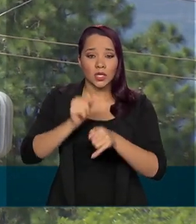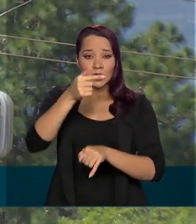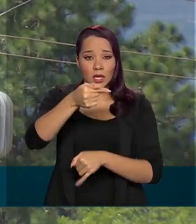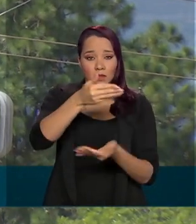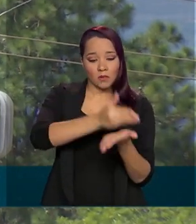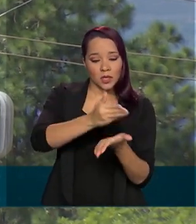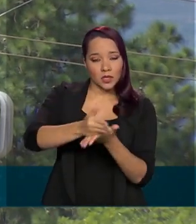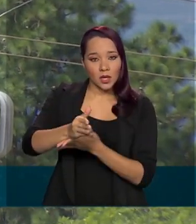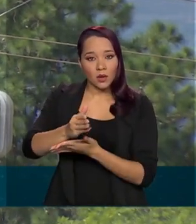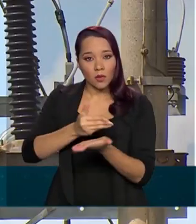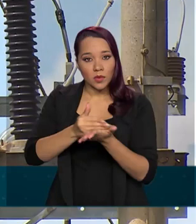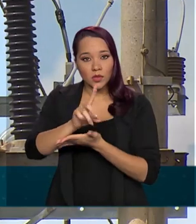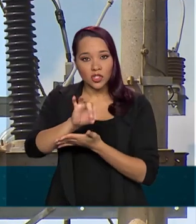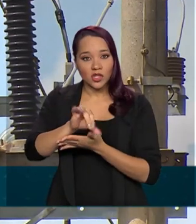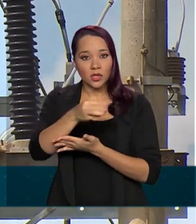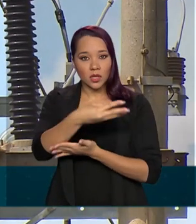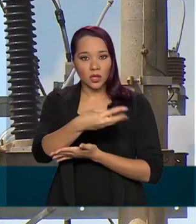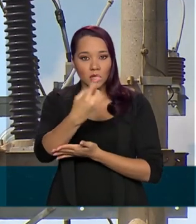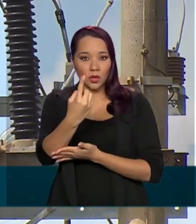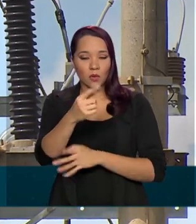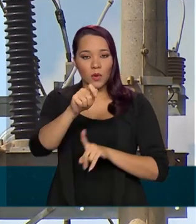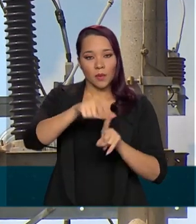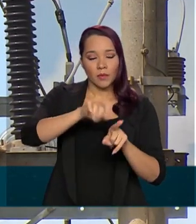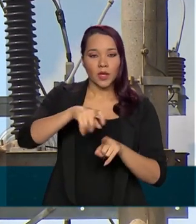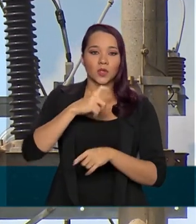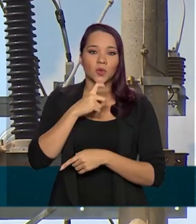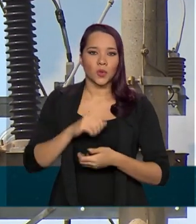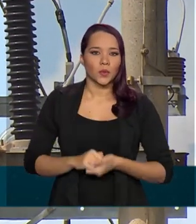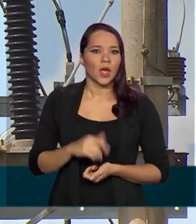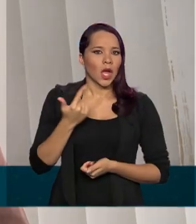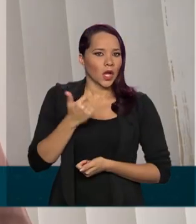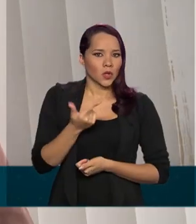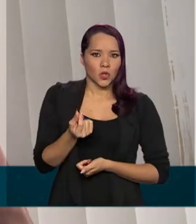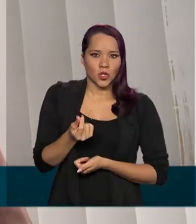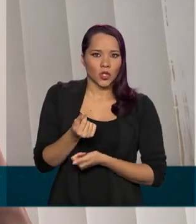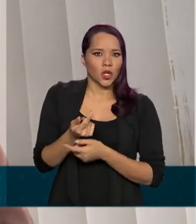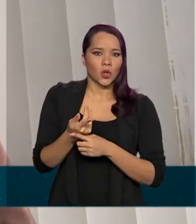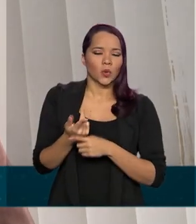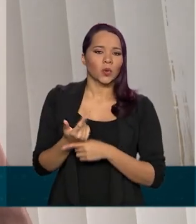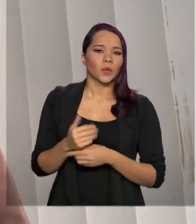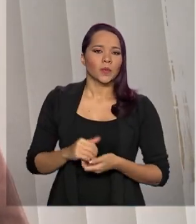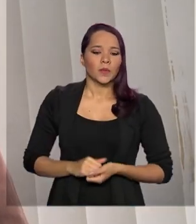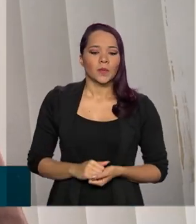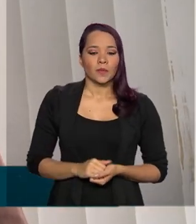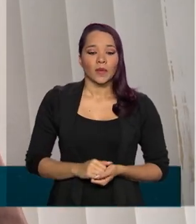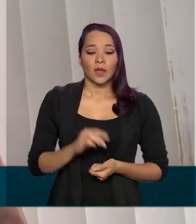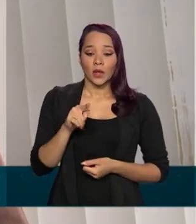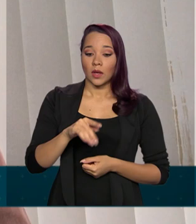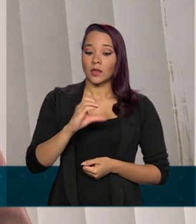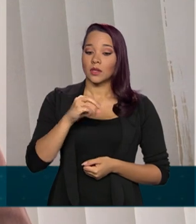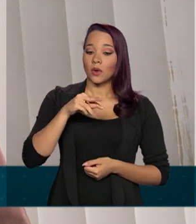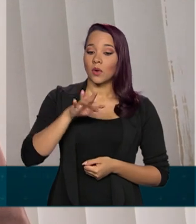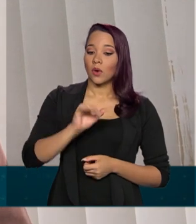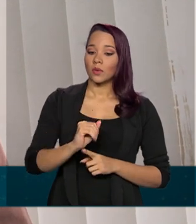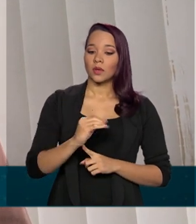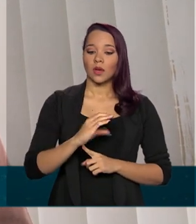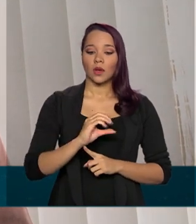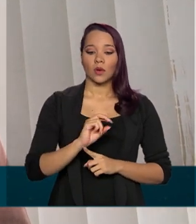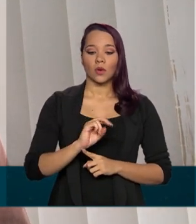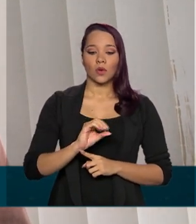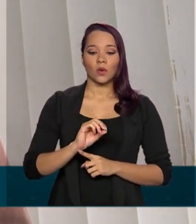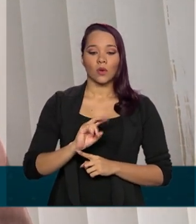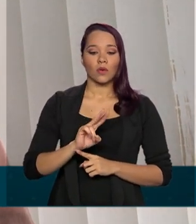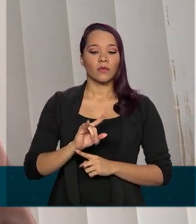partir do dia 31 de julho. Nessa negociação, não entra dinheiro do Tesouro. A chamada conta Covid foi criada para evitar um